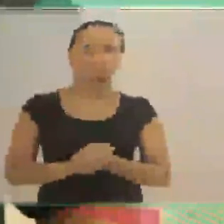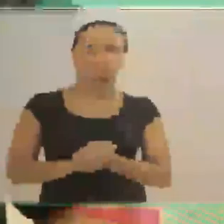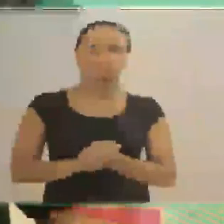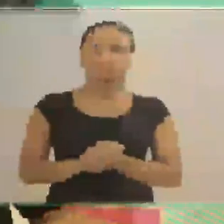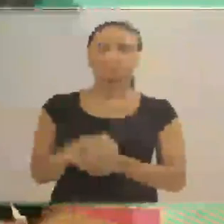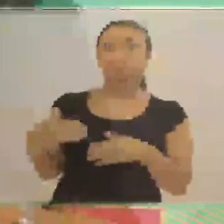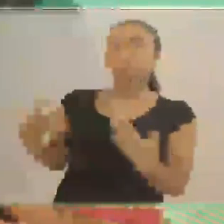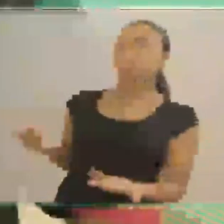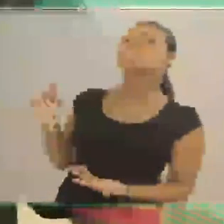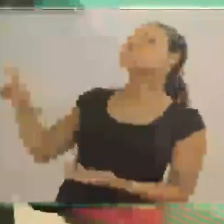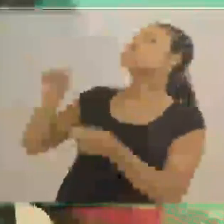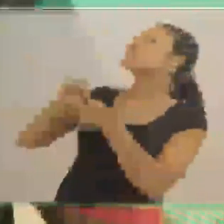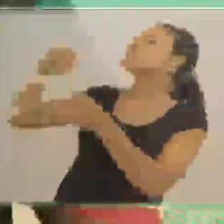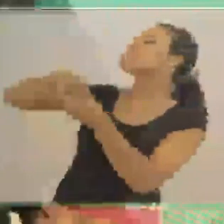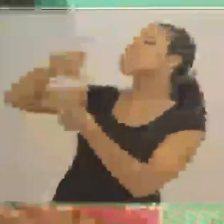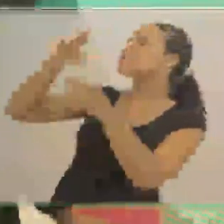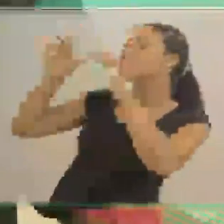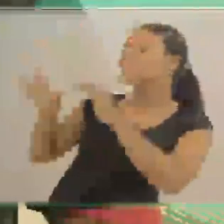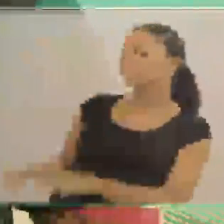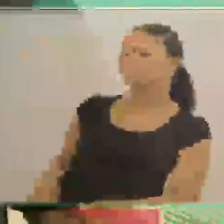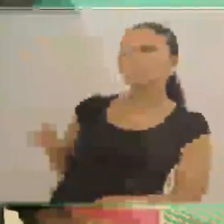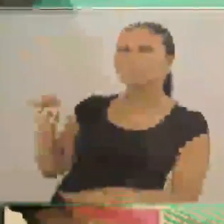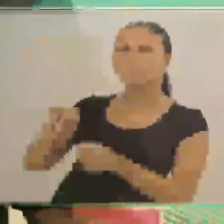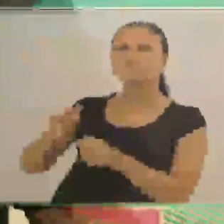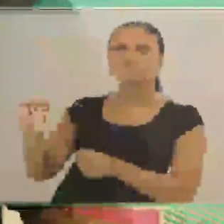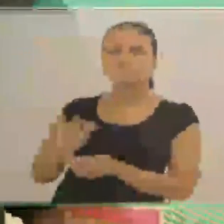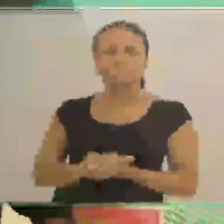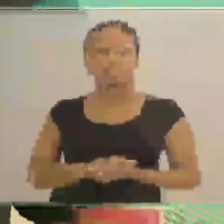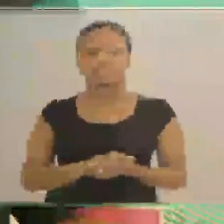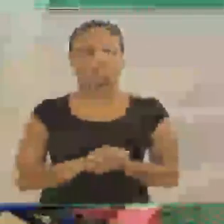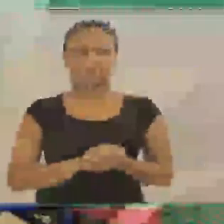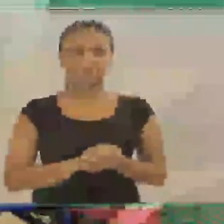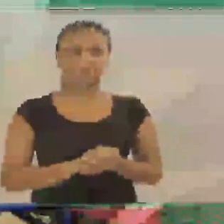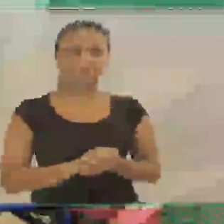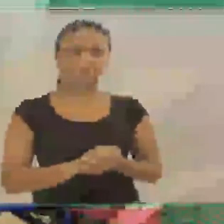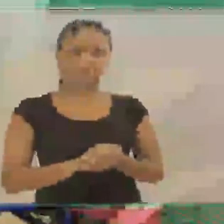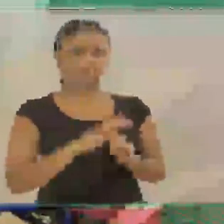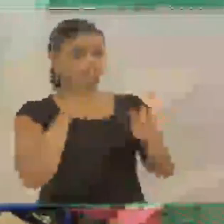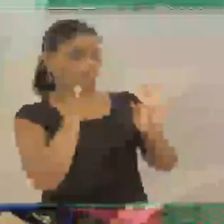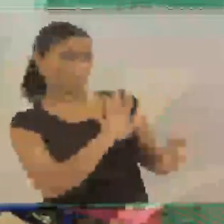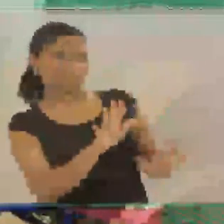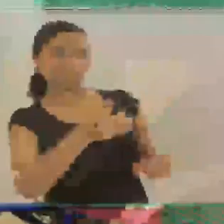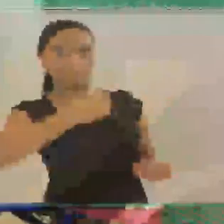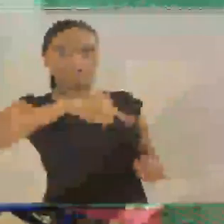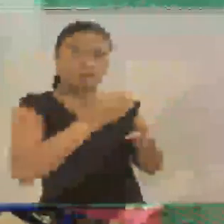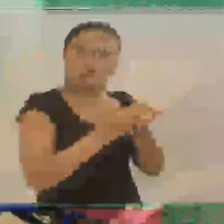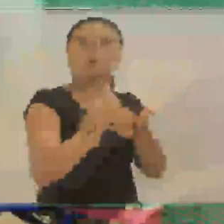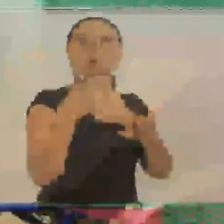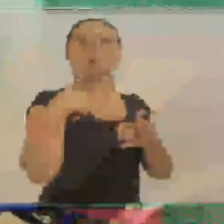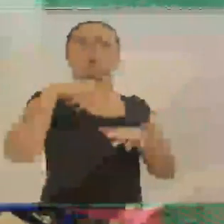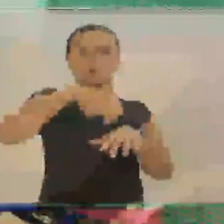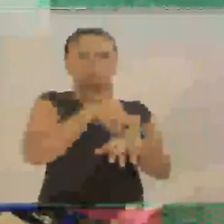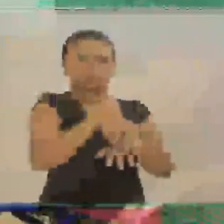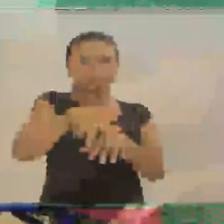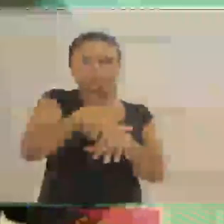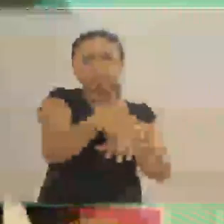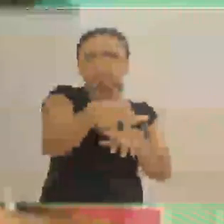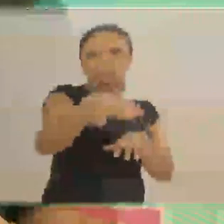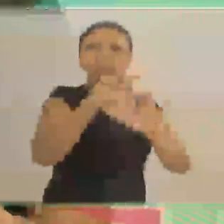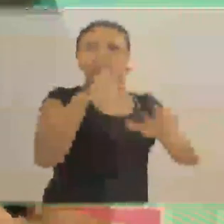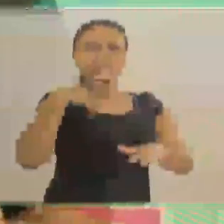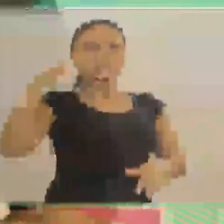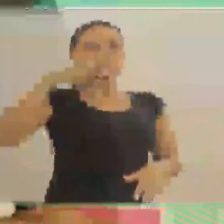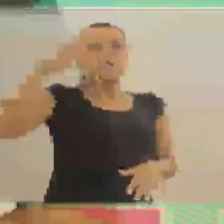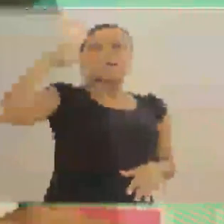coisas. Eu acho que o pessoal vai ficar muito satisfeito com o que a gente vai mostrar aí. Vai ser muito legal. Então, o que você fez na neve? Olha, pra gente começar, eu